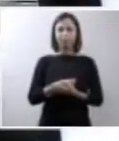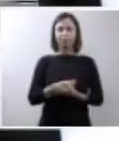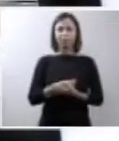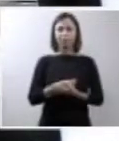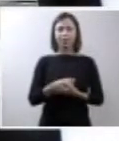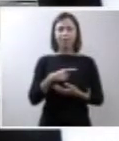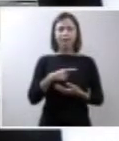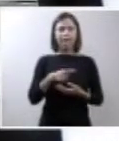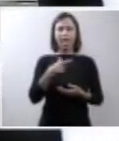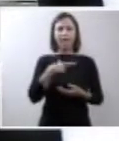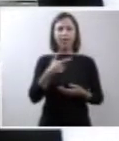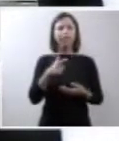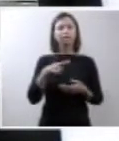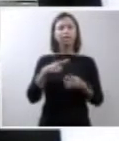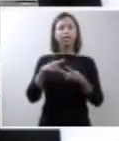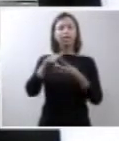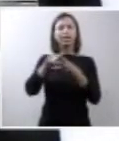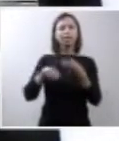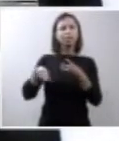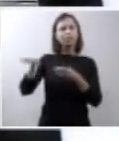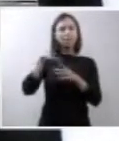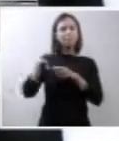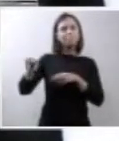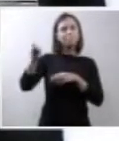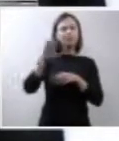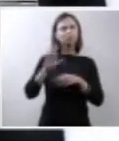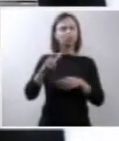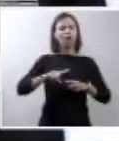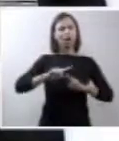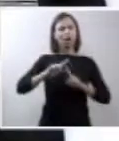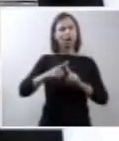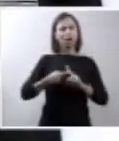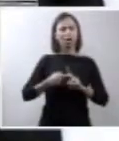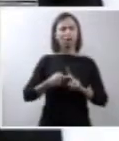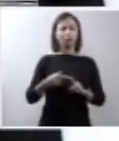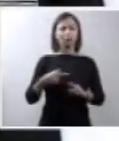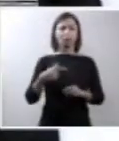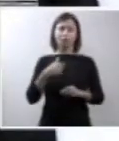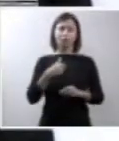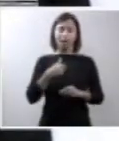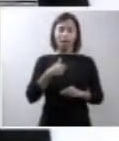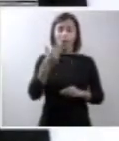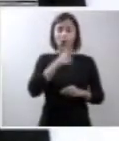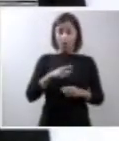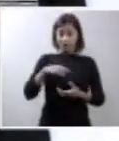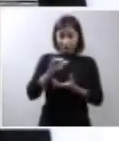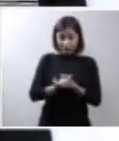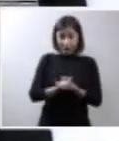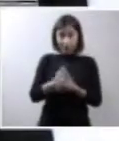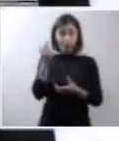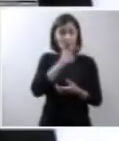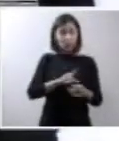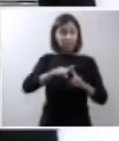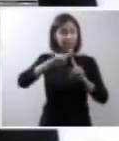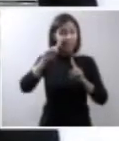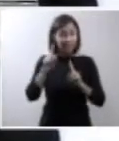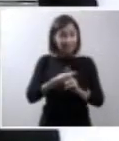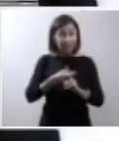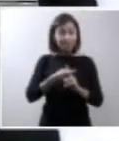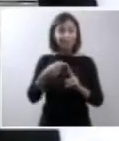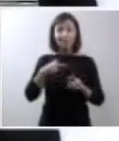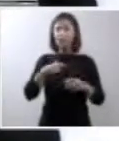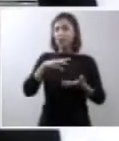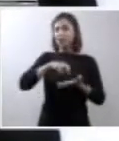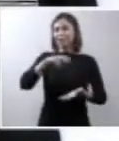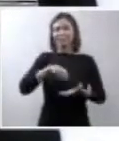é só ela que ainda não tinha engravidado e ela engravidou para mim foi tudo e quando chegou